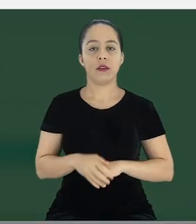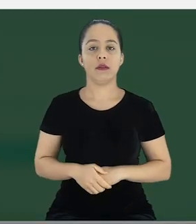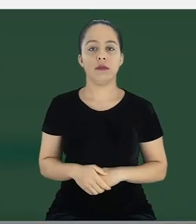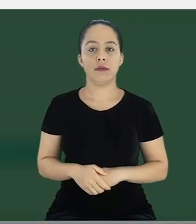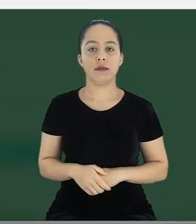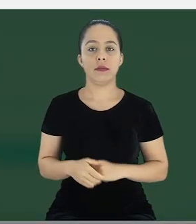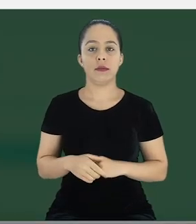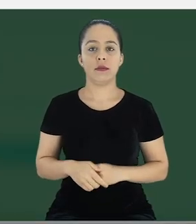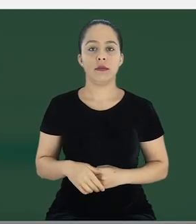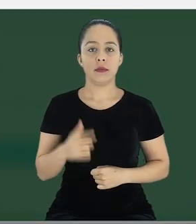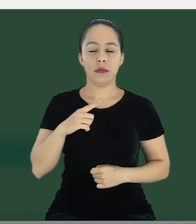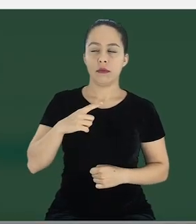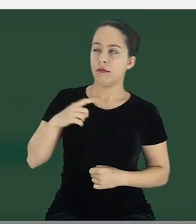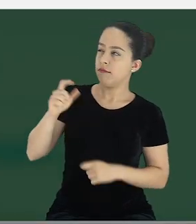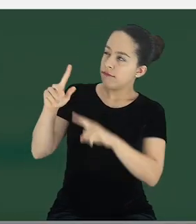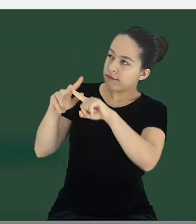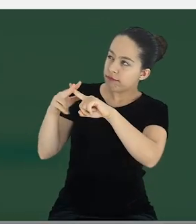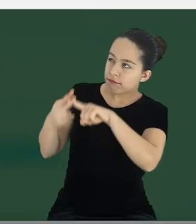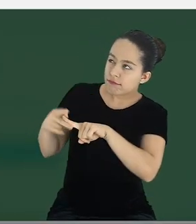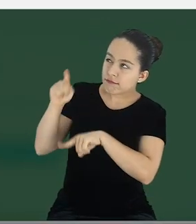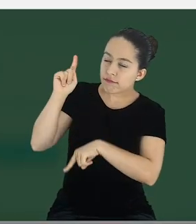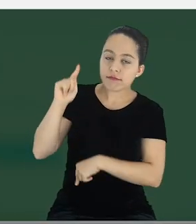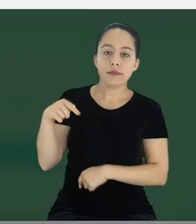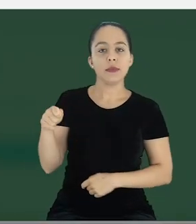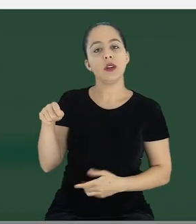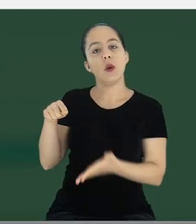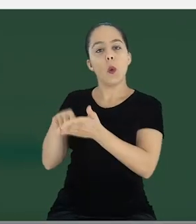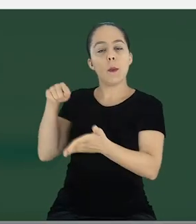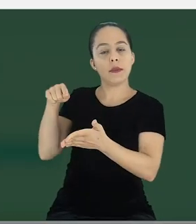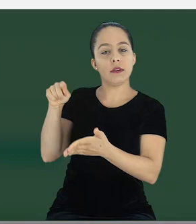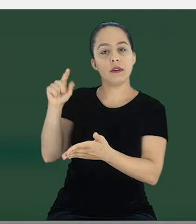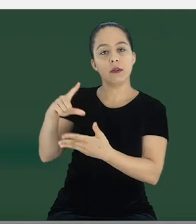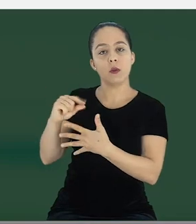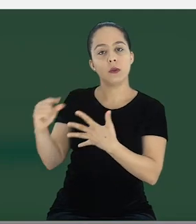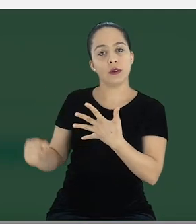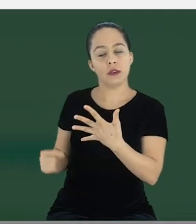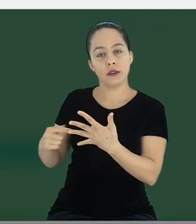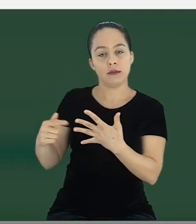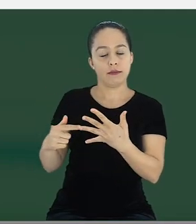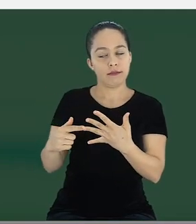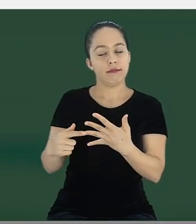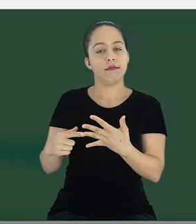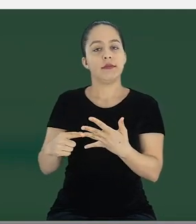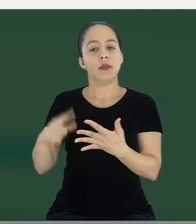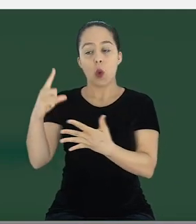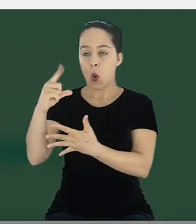aqui acessou o e-mail, você vai na opção